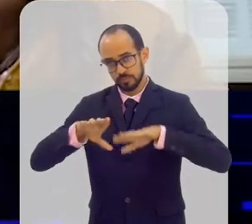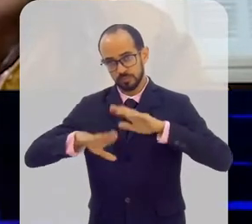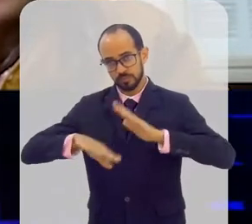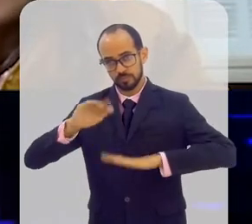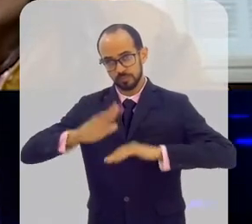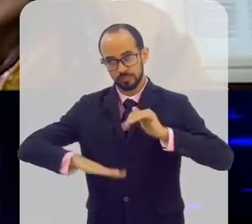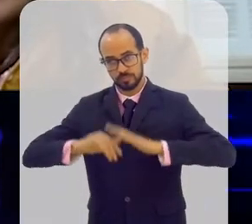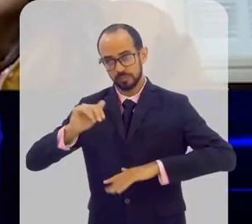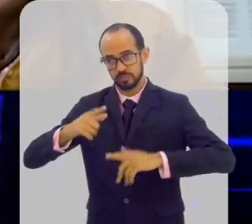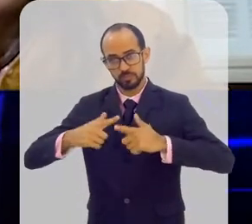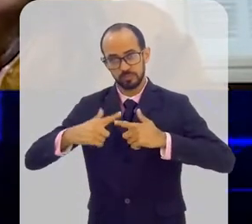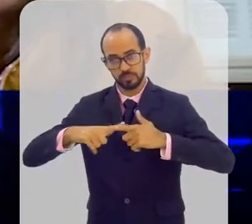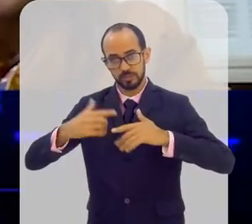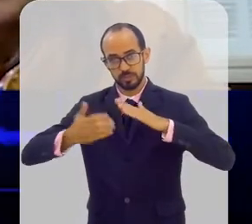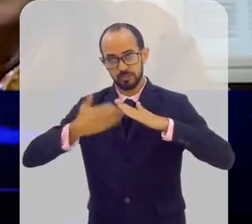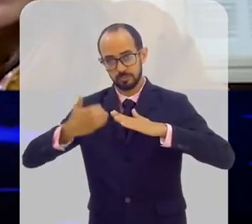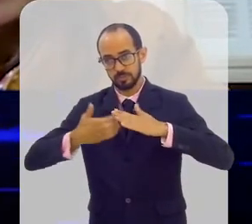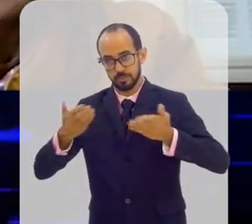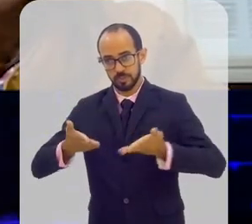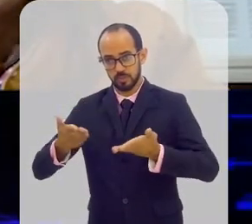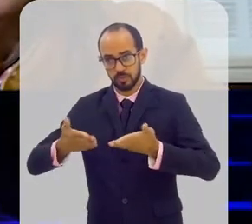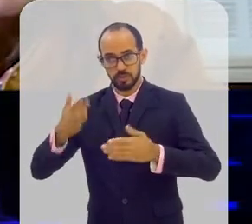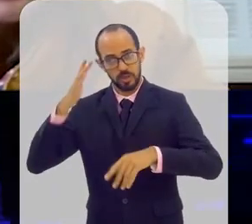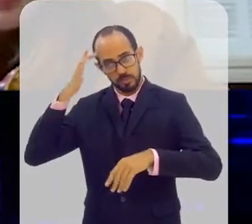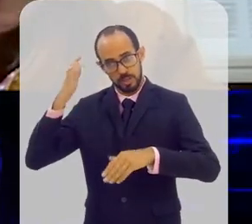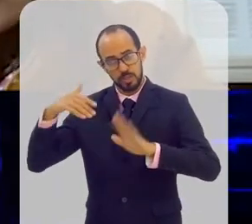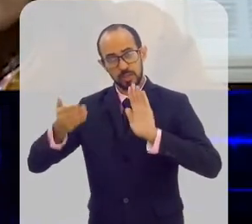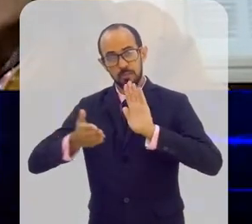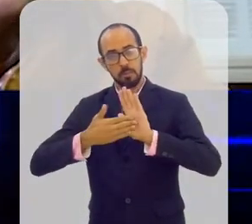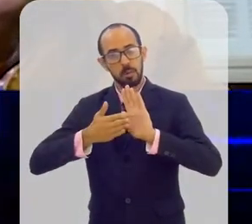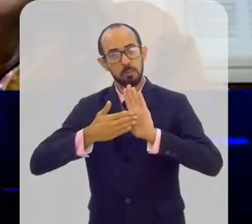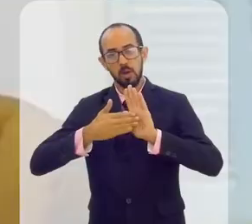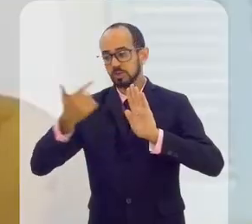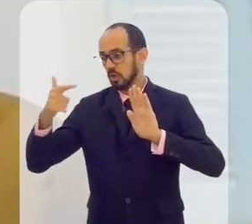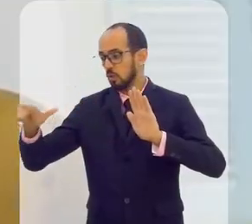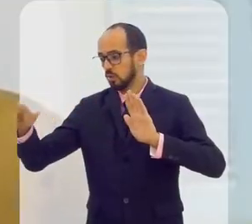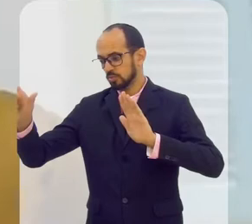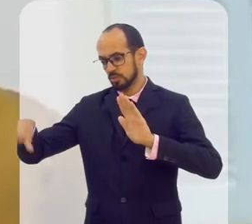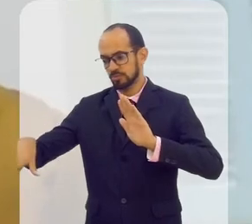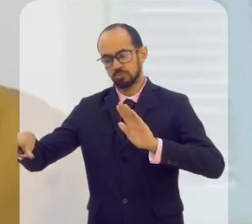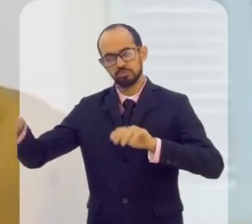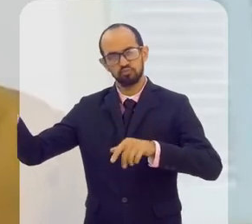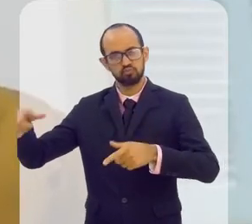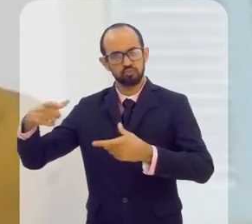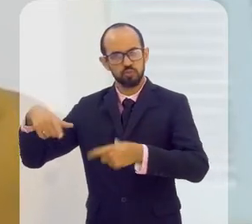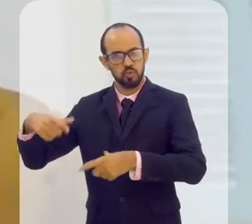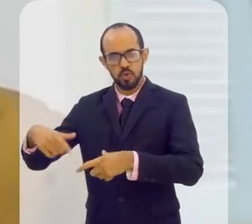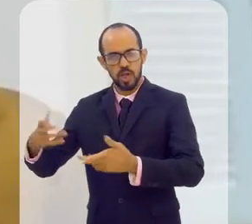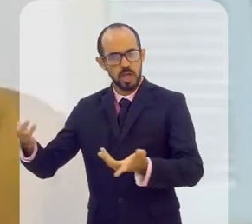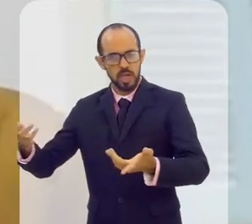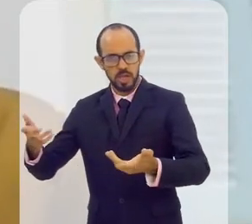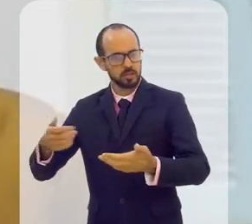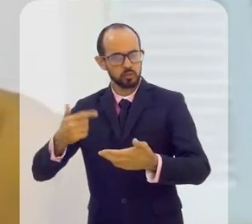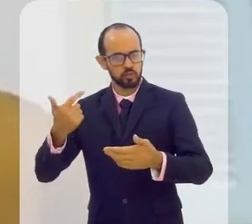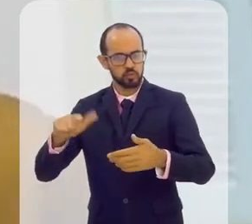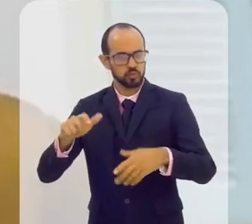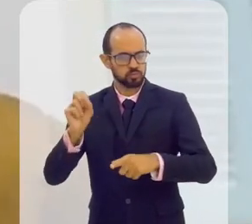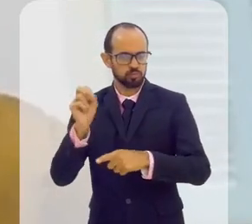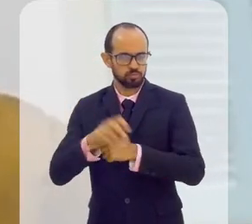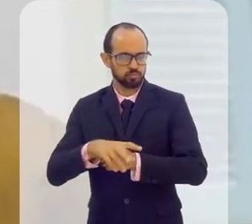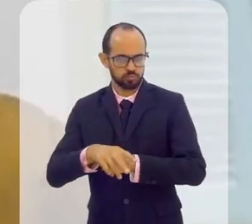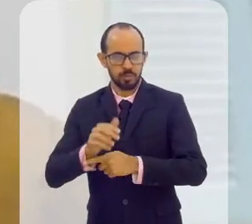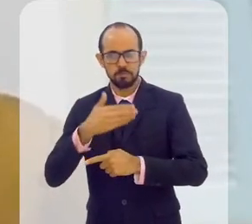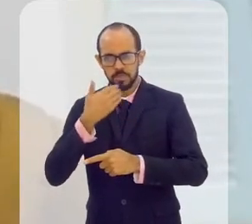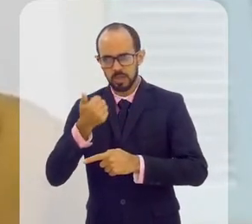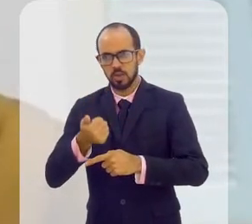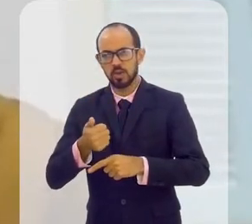fixar profissional, porque, assim, ele está numa empresa hoje, amanhã ele já tem uma proposta, né? De um